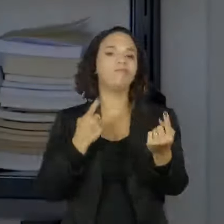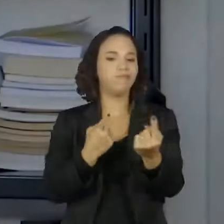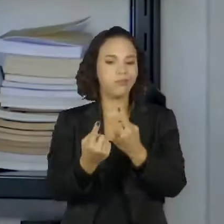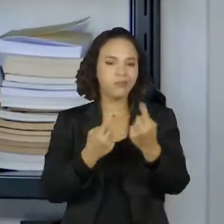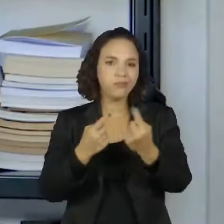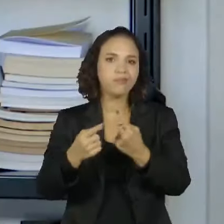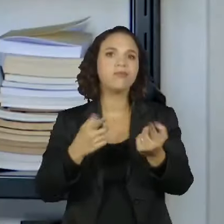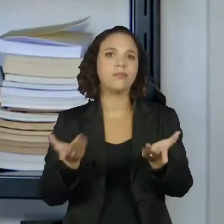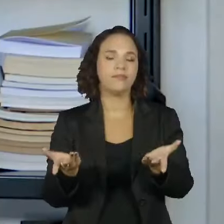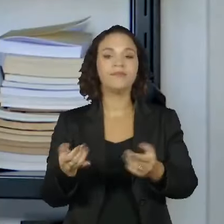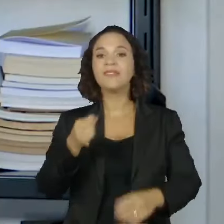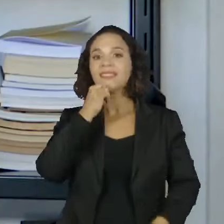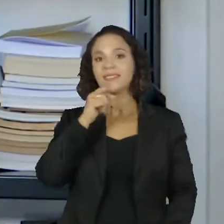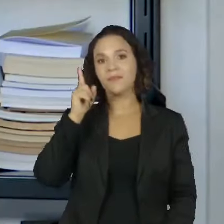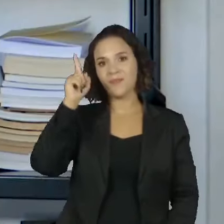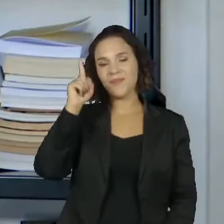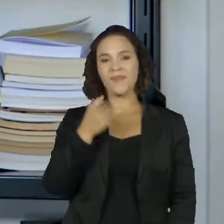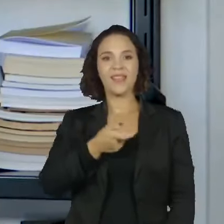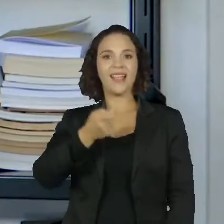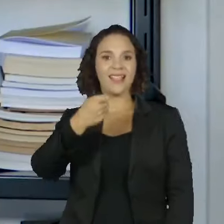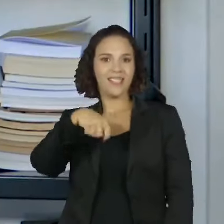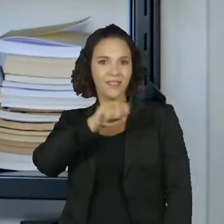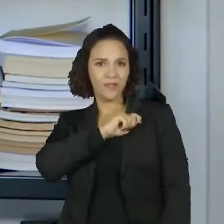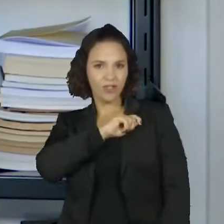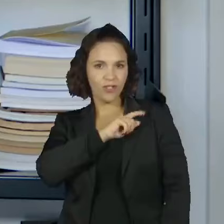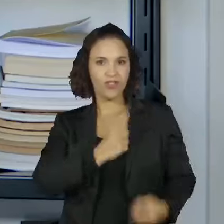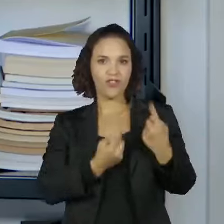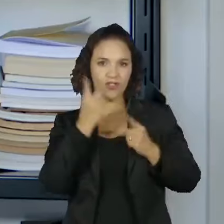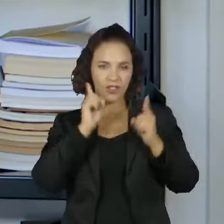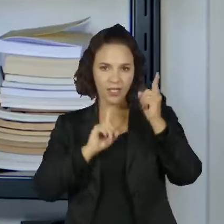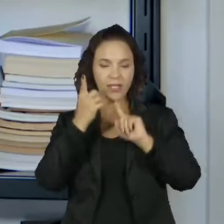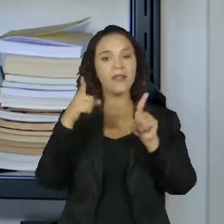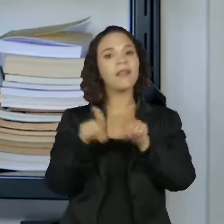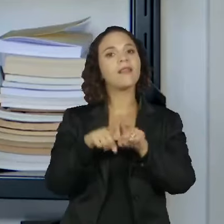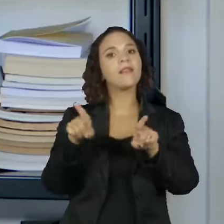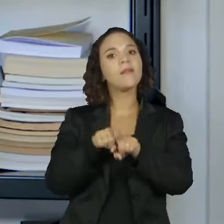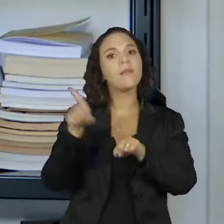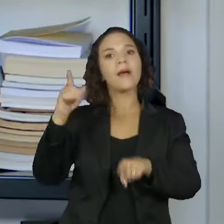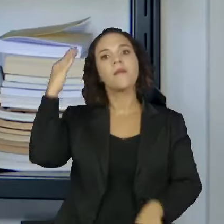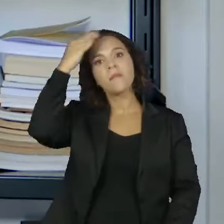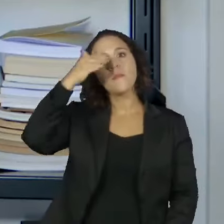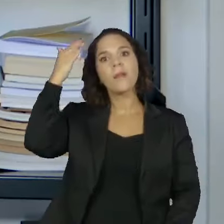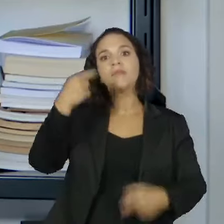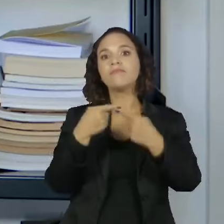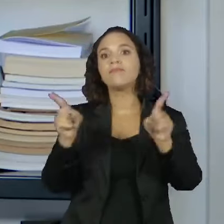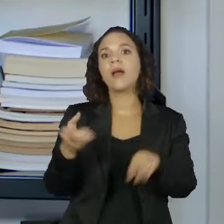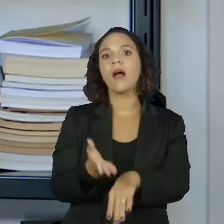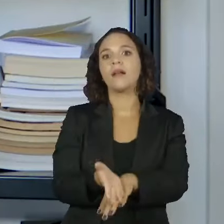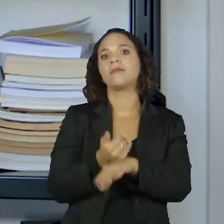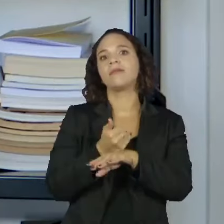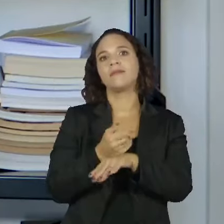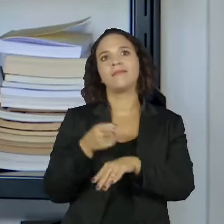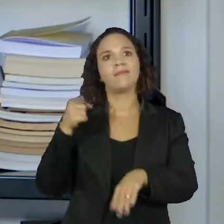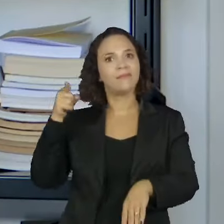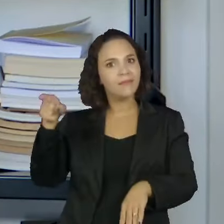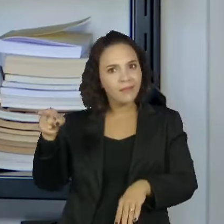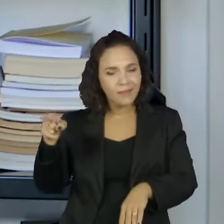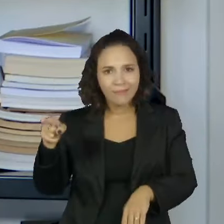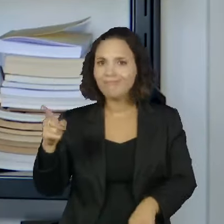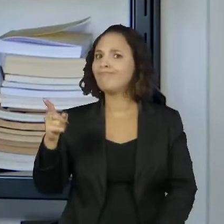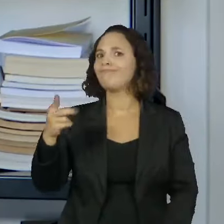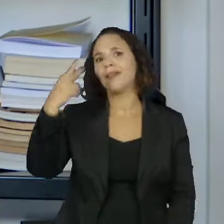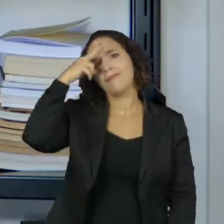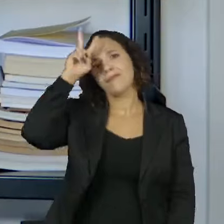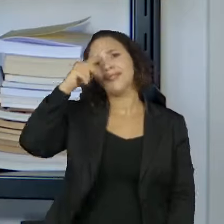Santiago do Chile e México começaram juntos. Inauguraram bem antes. O do México é muito maior que o nosso.